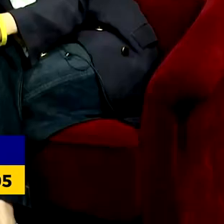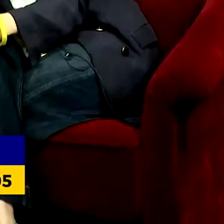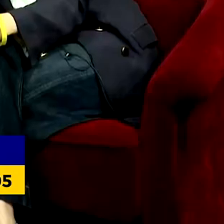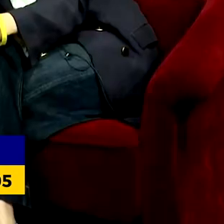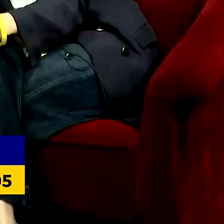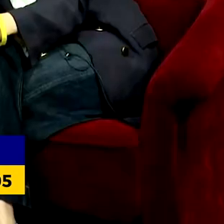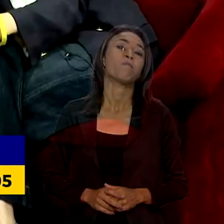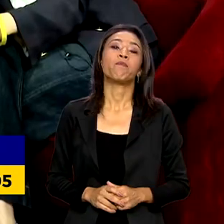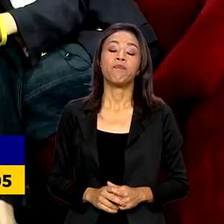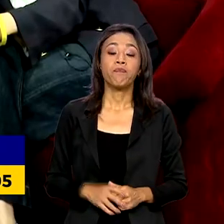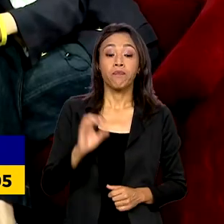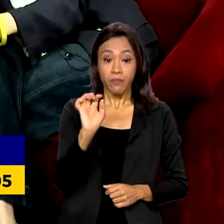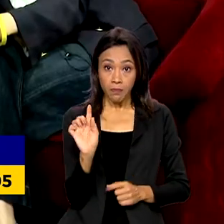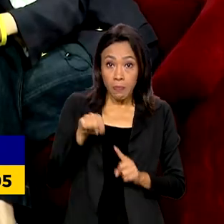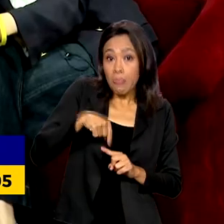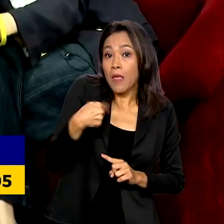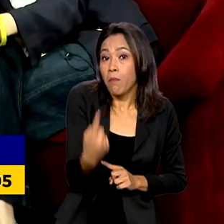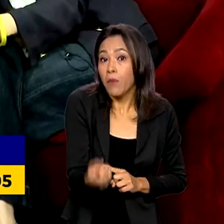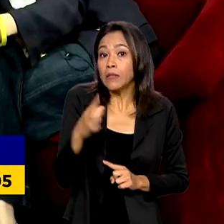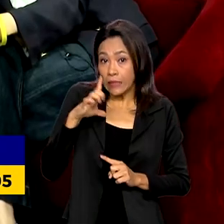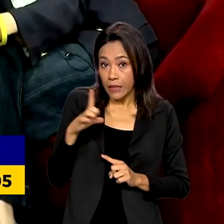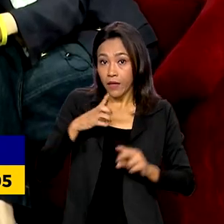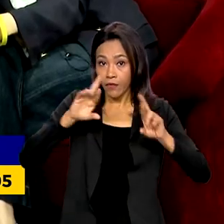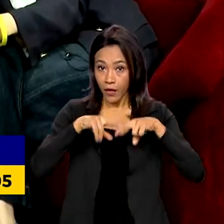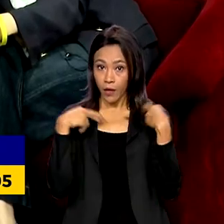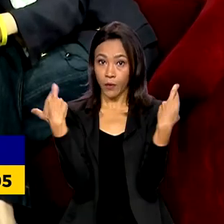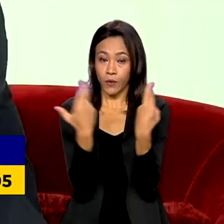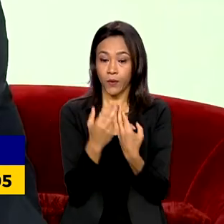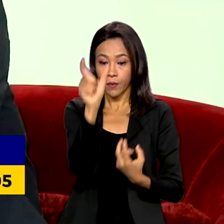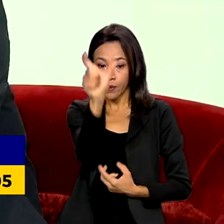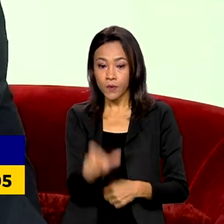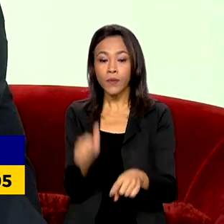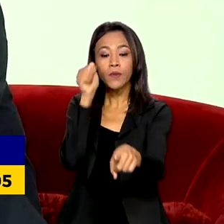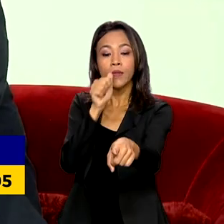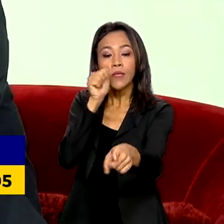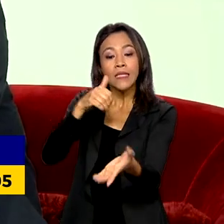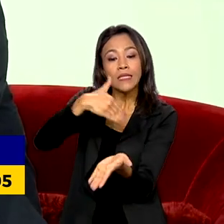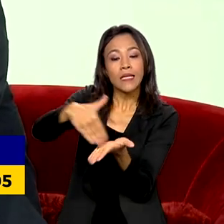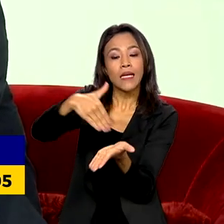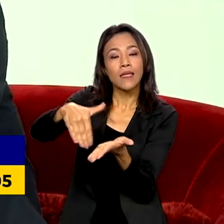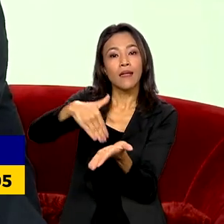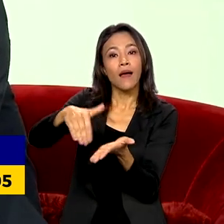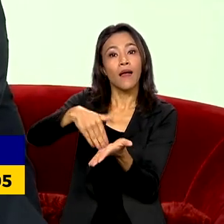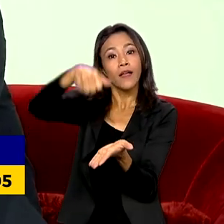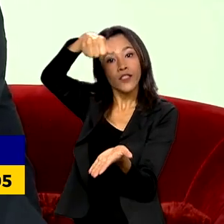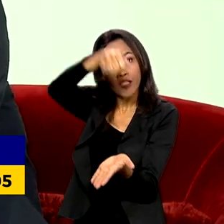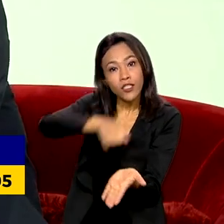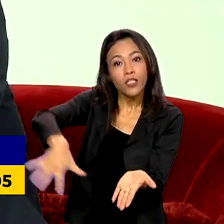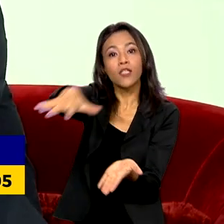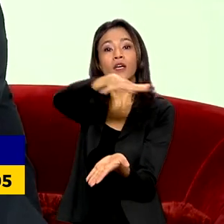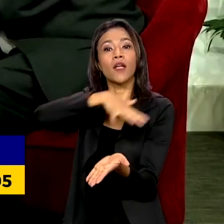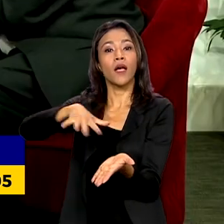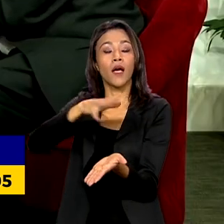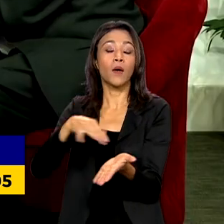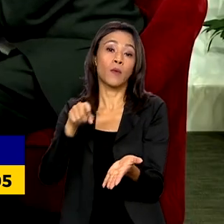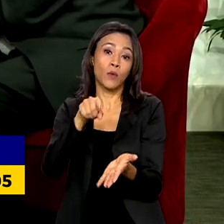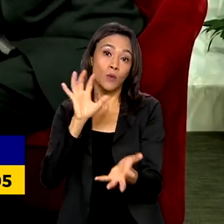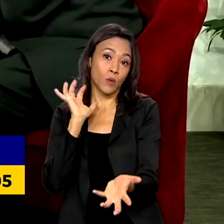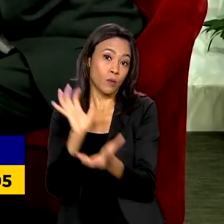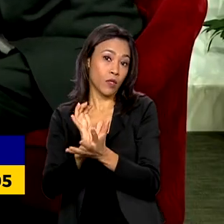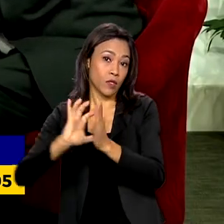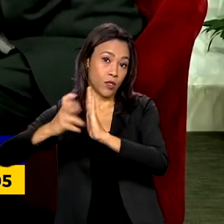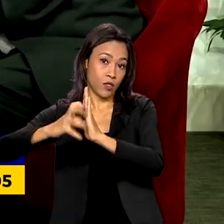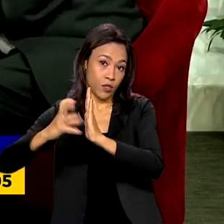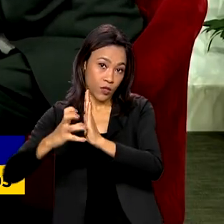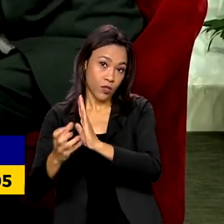Mais cedo, Lula também teve reuniões com a secretária-geral do Partido Democrático, Elie Schlein, e com o ex